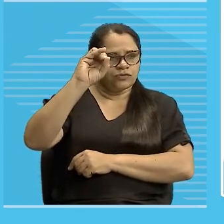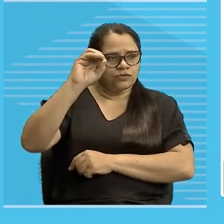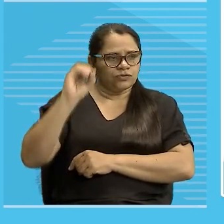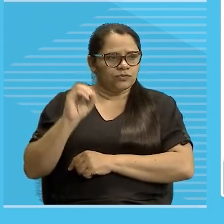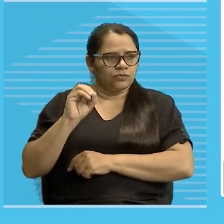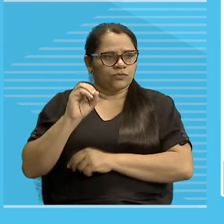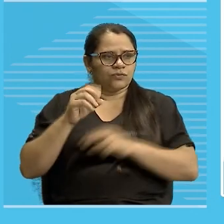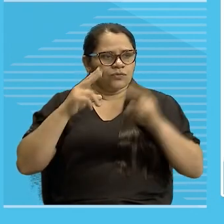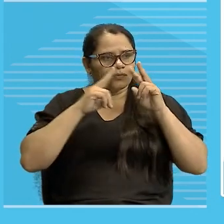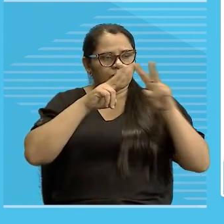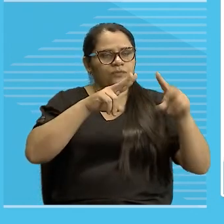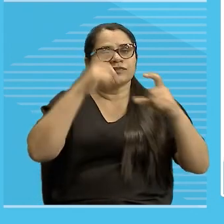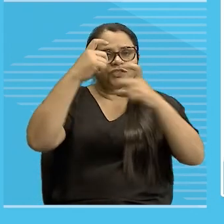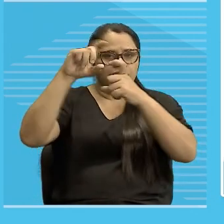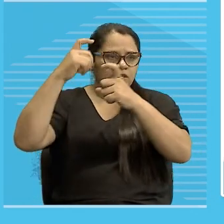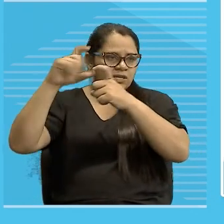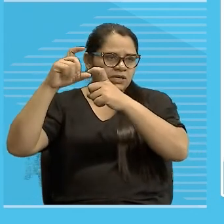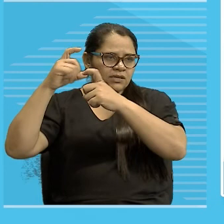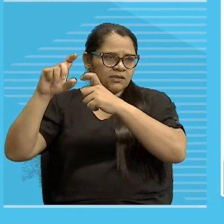acesso à internet aí,